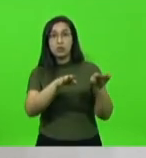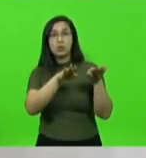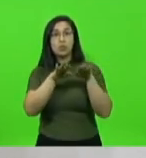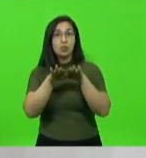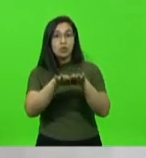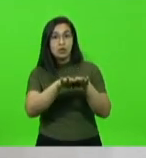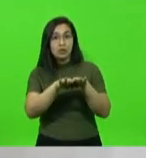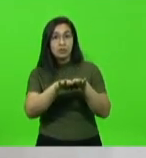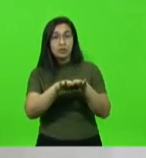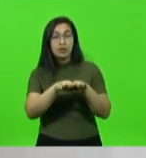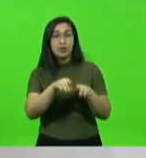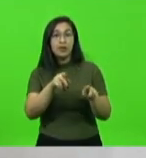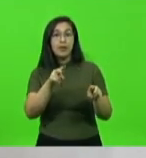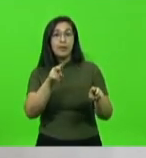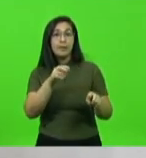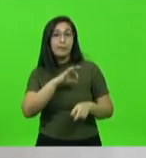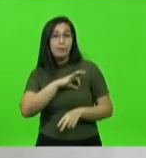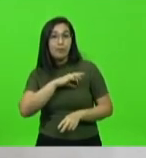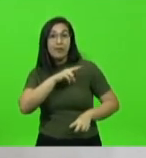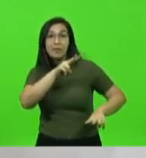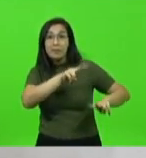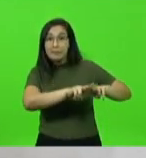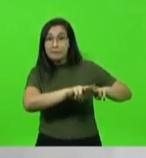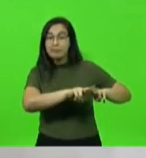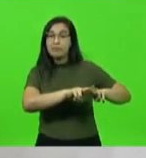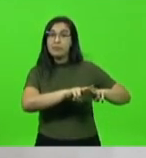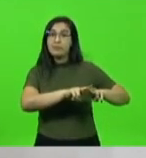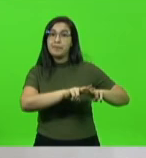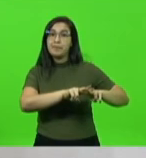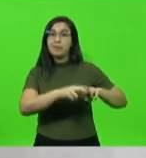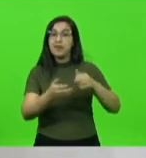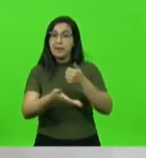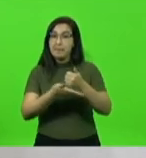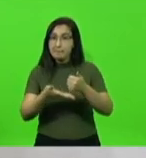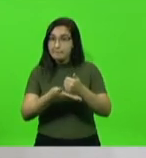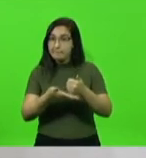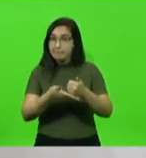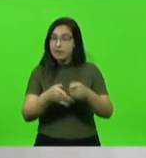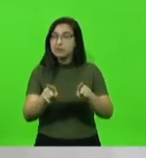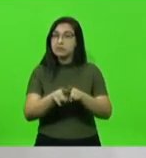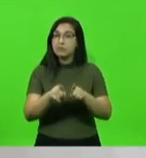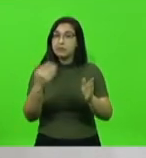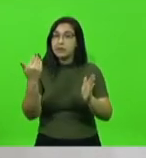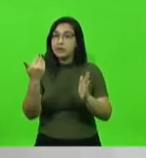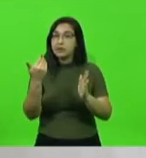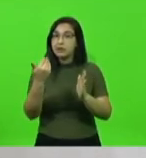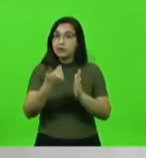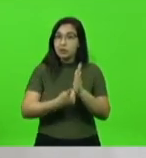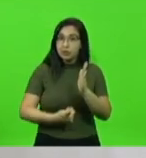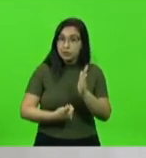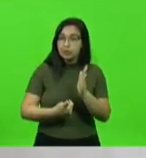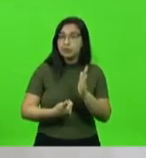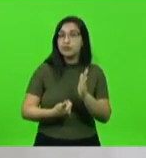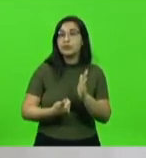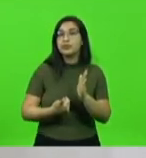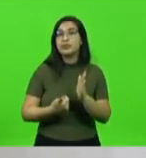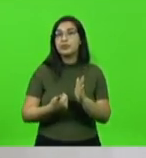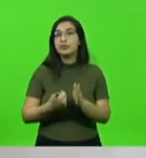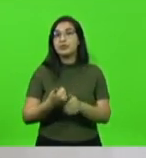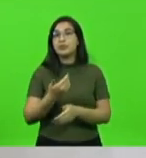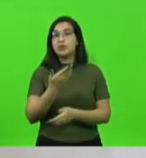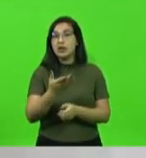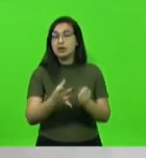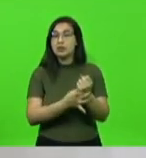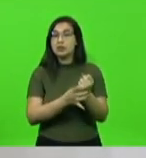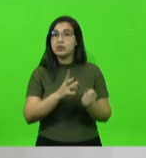para a Polícia Penal, ela teve por base a mesma linha de subsídios existentes para a segurança pública.